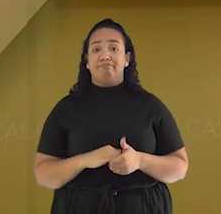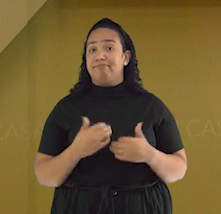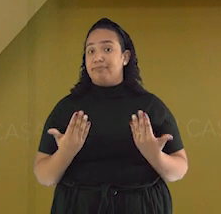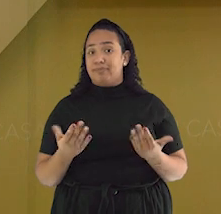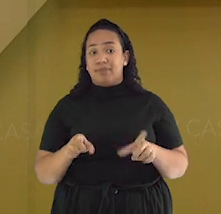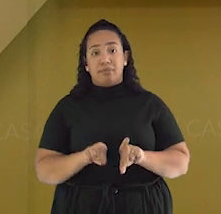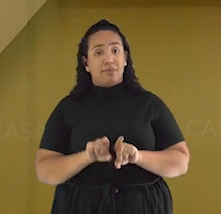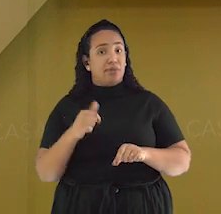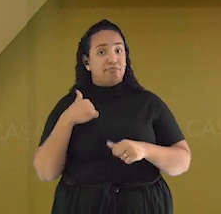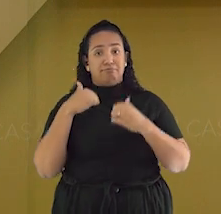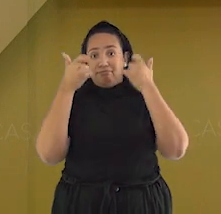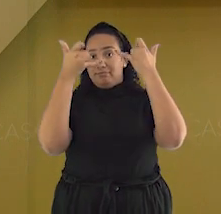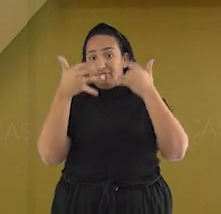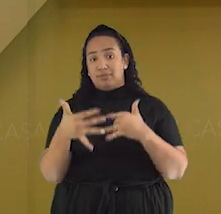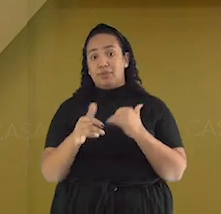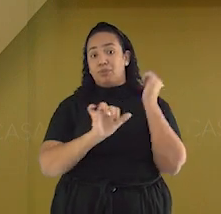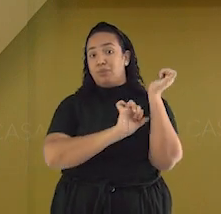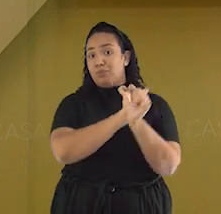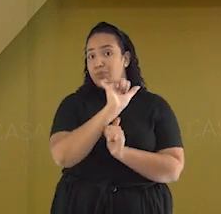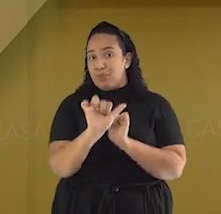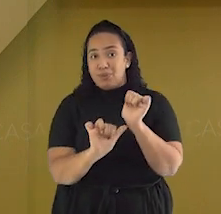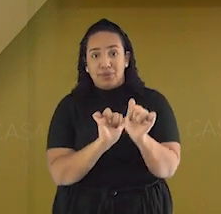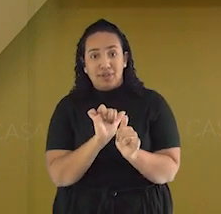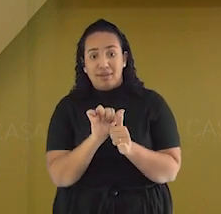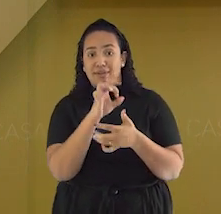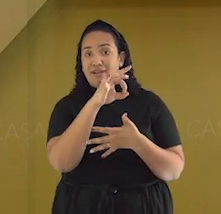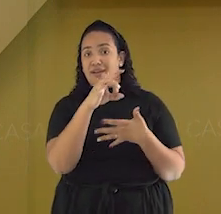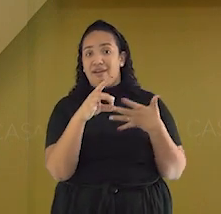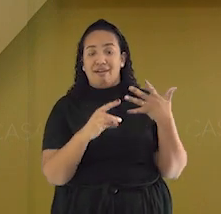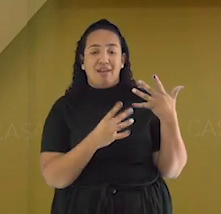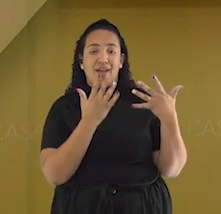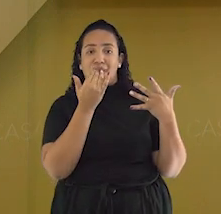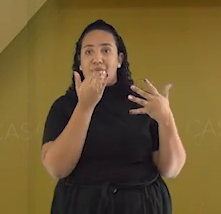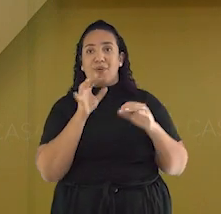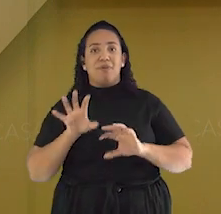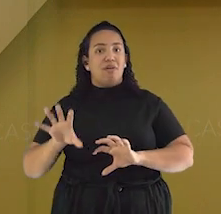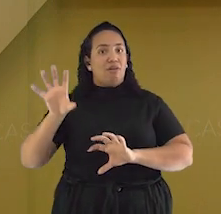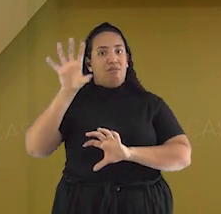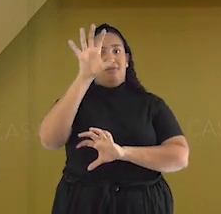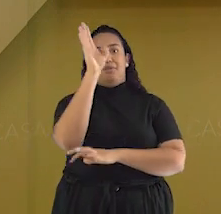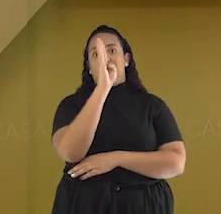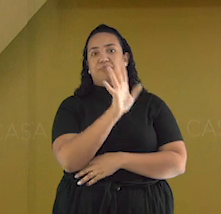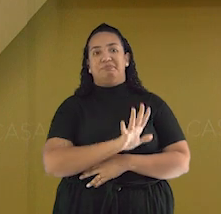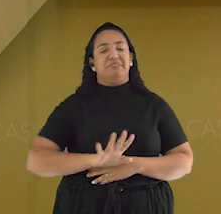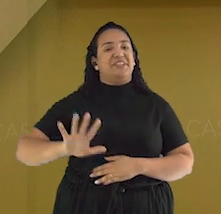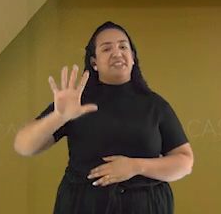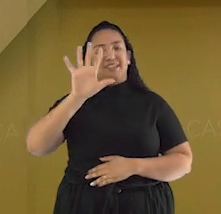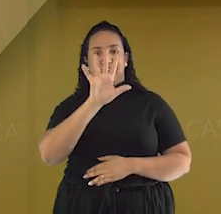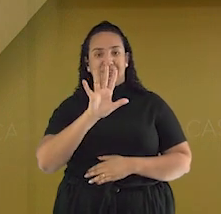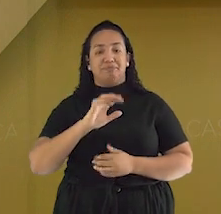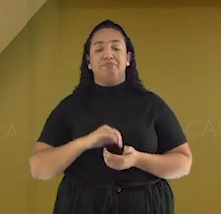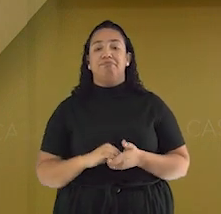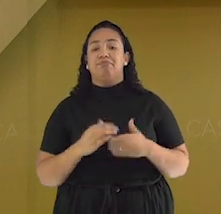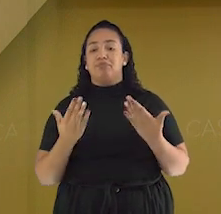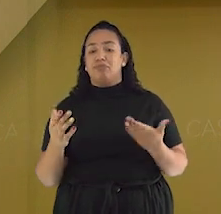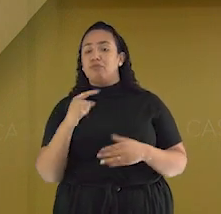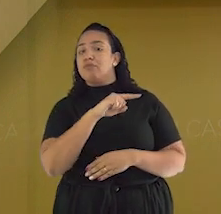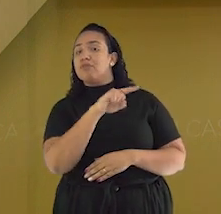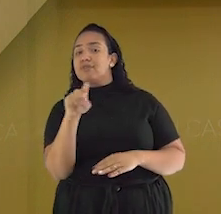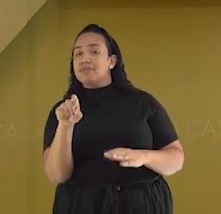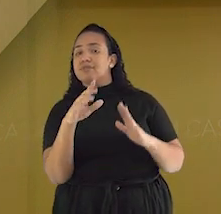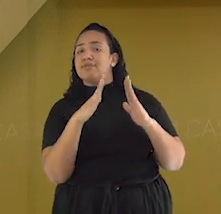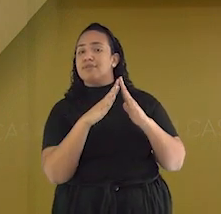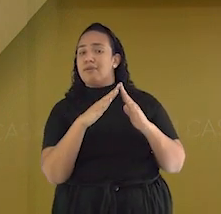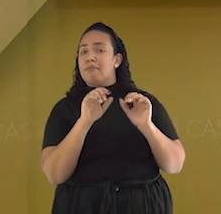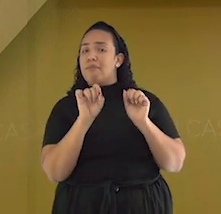falou das muitas variações que cada uma dessas receitas, cada um desses pratos tem em diferentes regiões do Brasil. Inclusive, você de casa pode ter sua